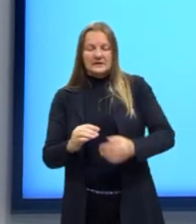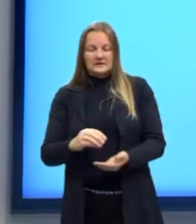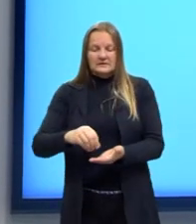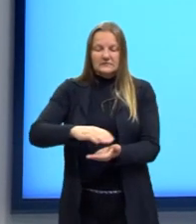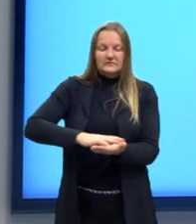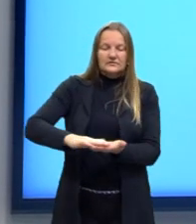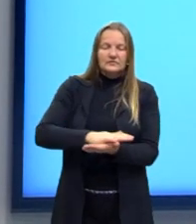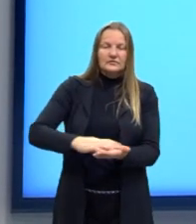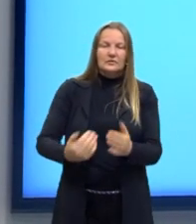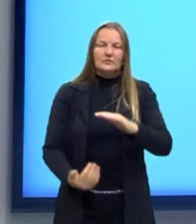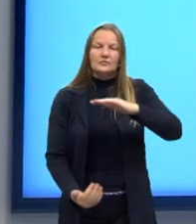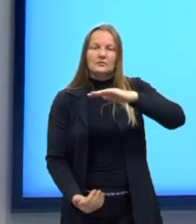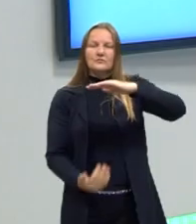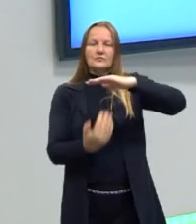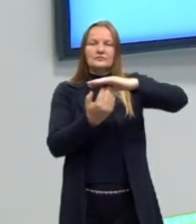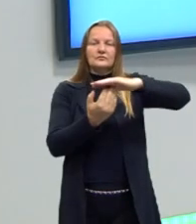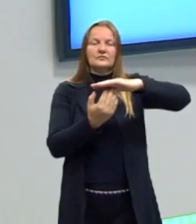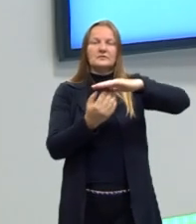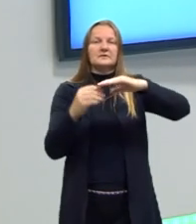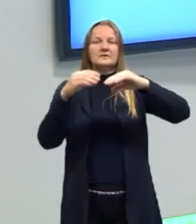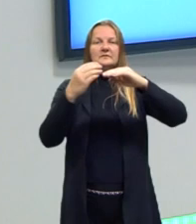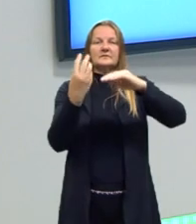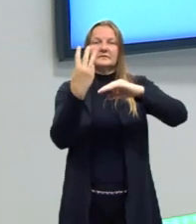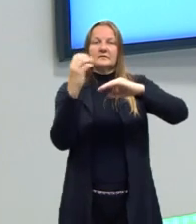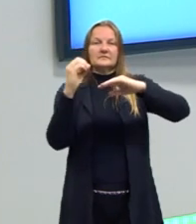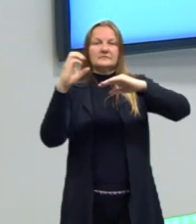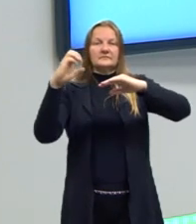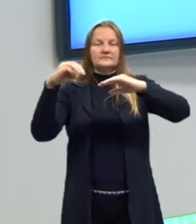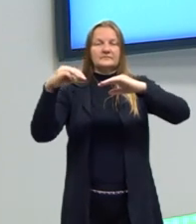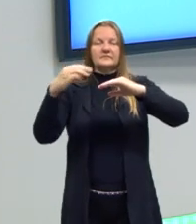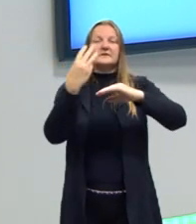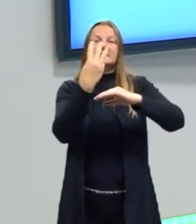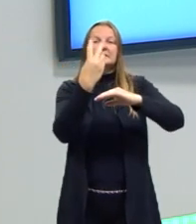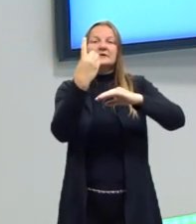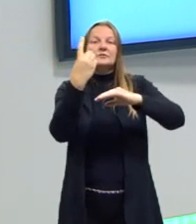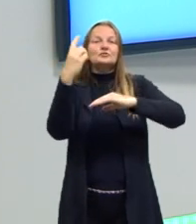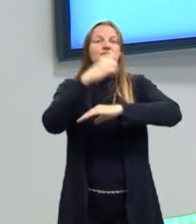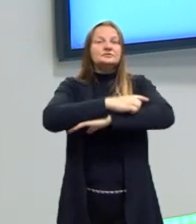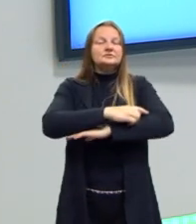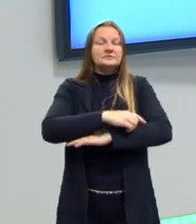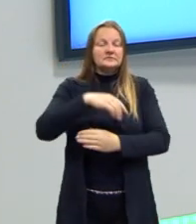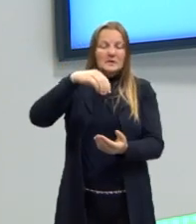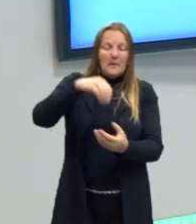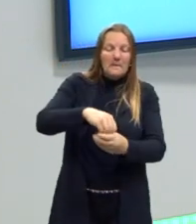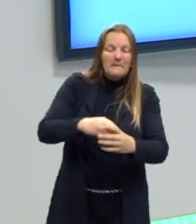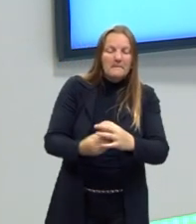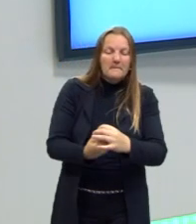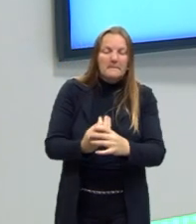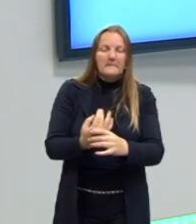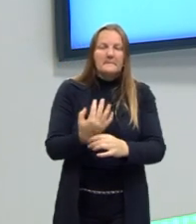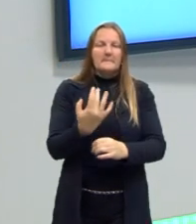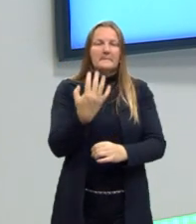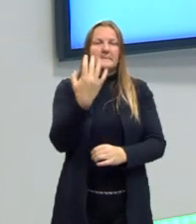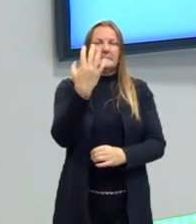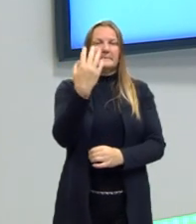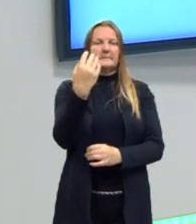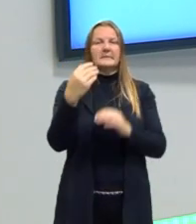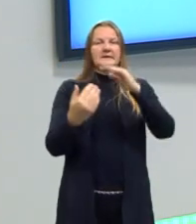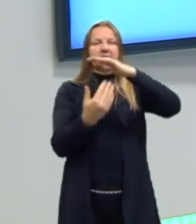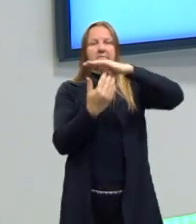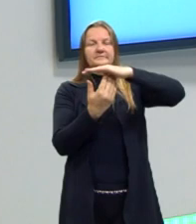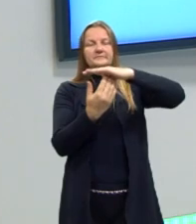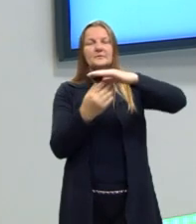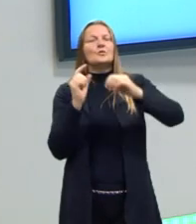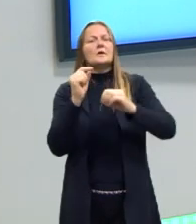ela leva 31 dias após a data em que ela foi ali plantada. O que nós precisamos ainda